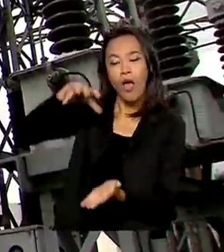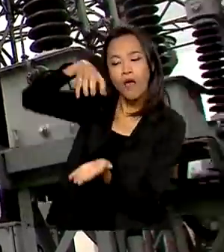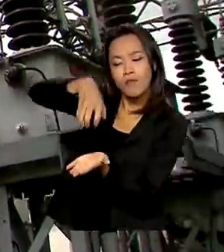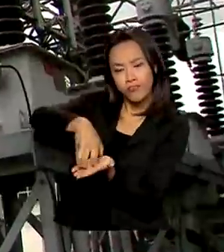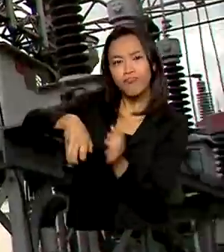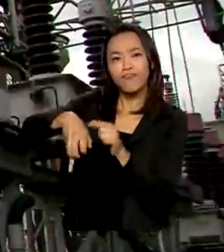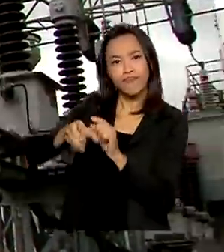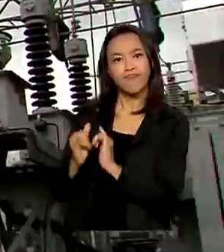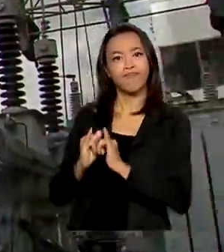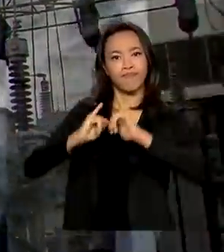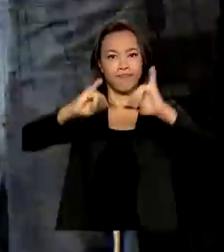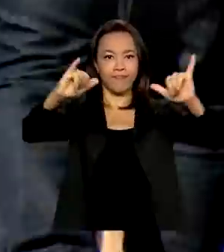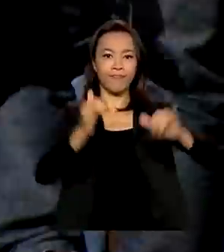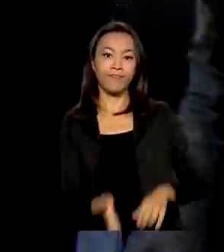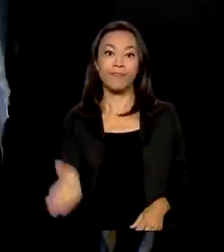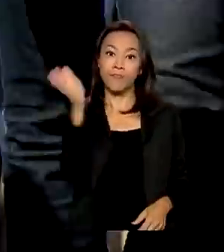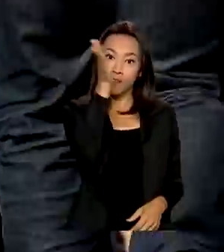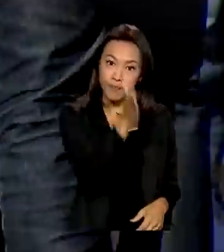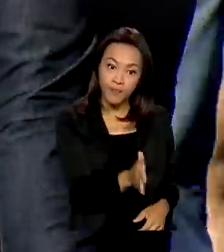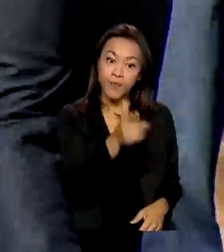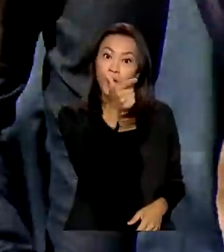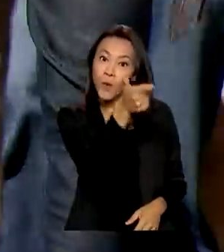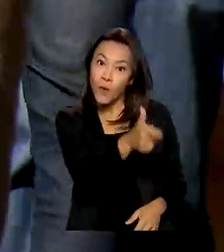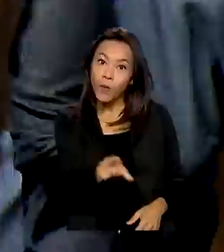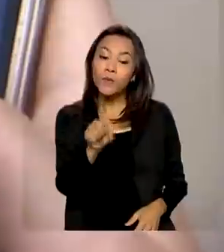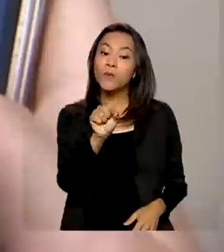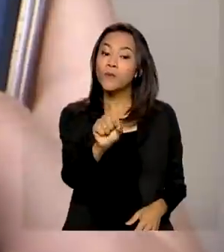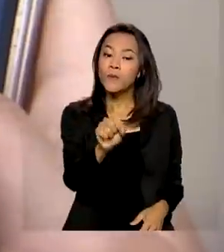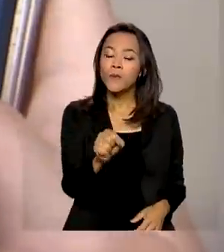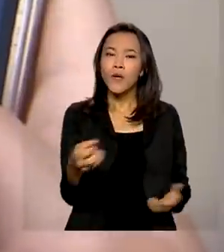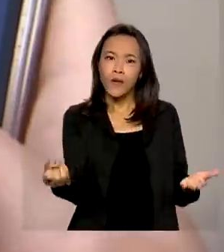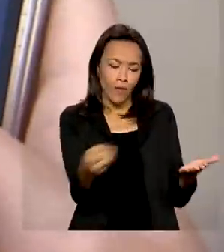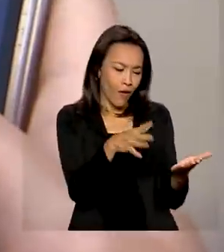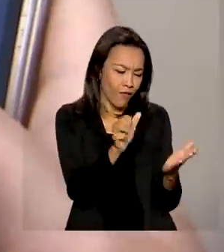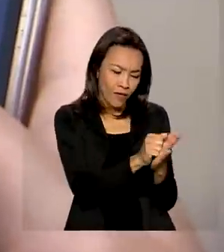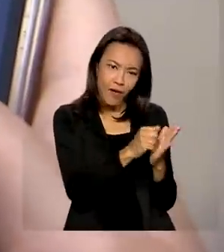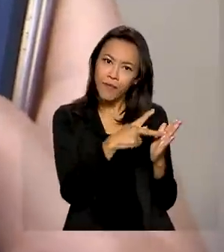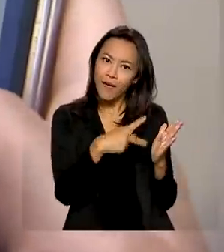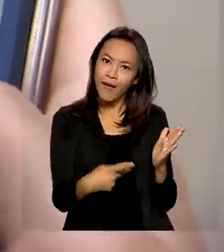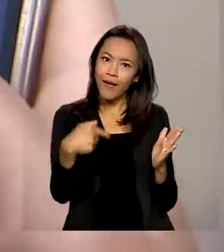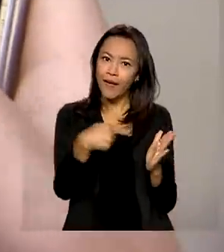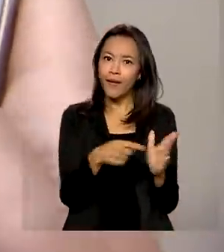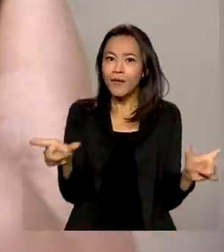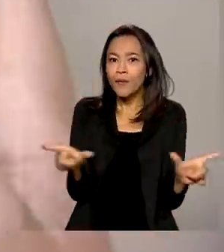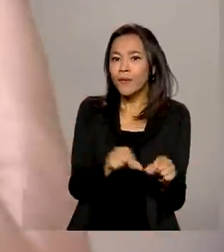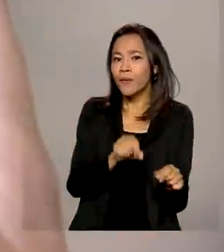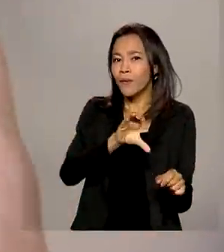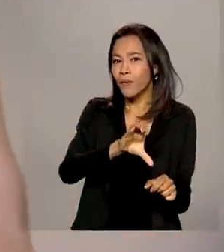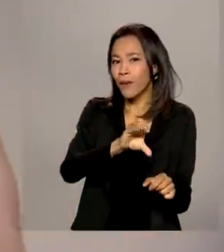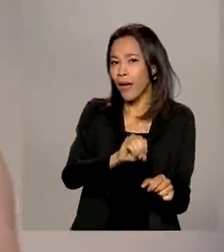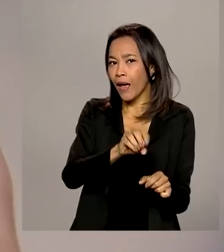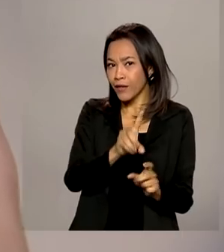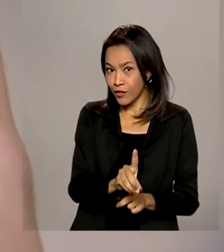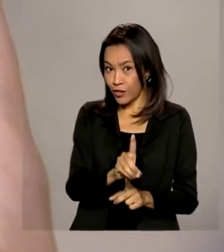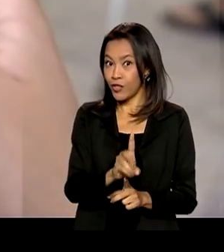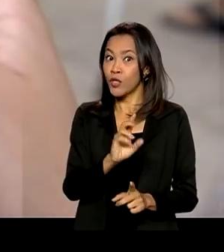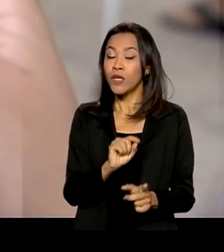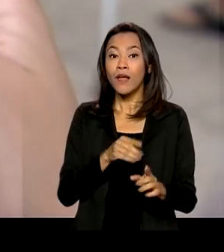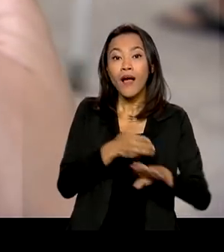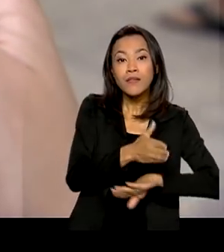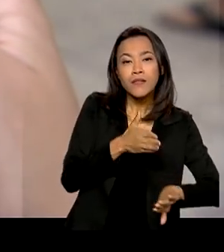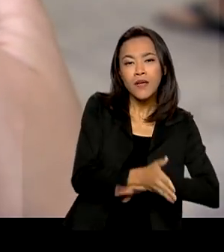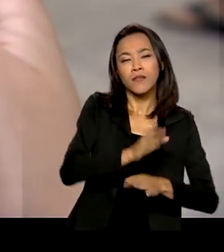elétrico. Veja também a nova versão do aplicativo do Cadastro Único que dá acesso aos principais